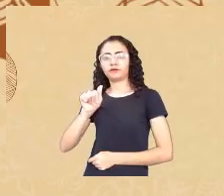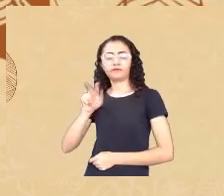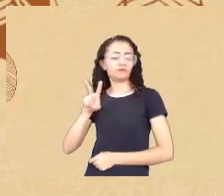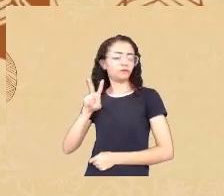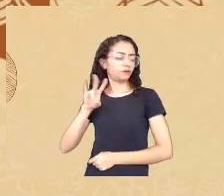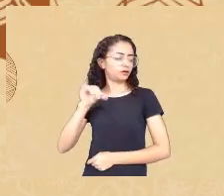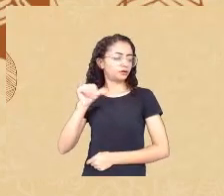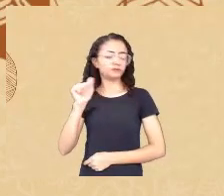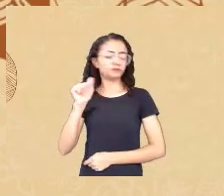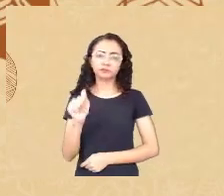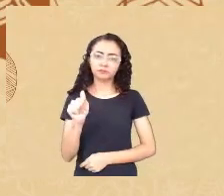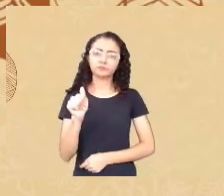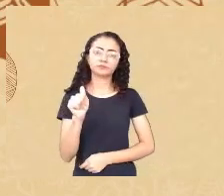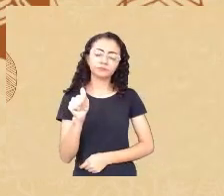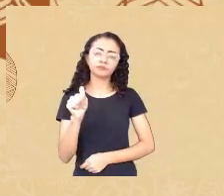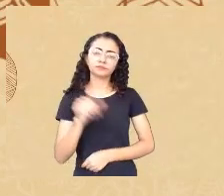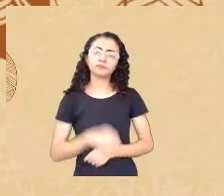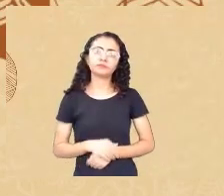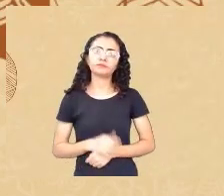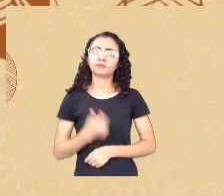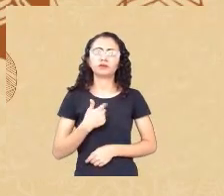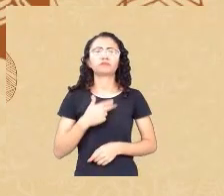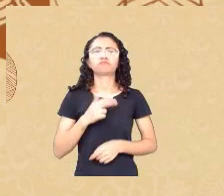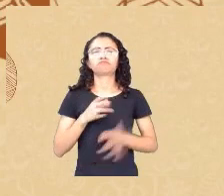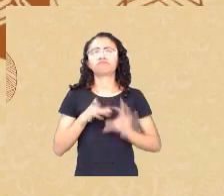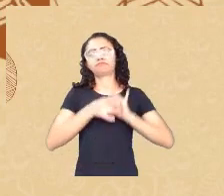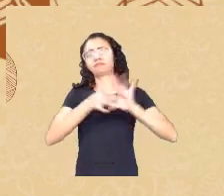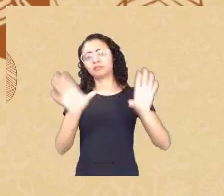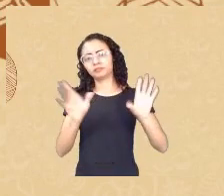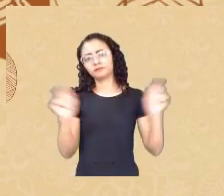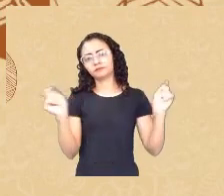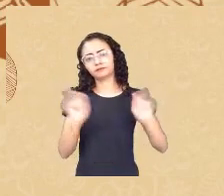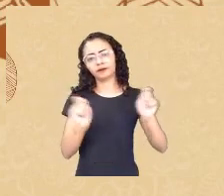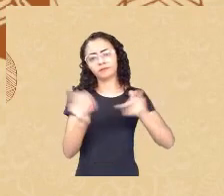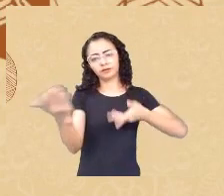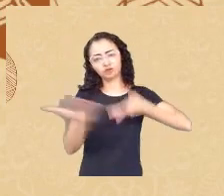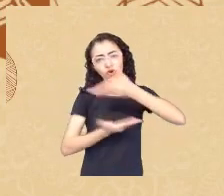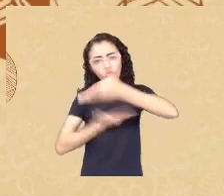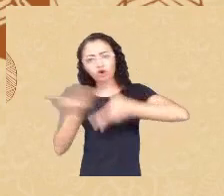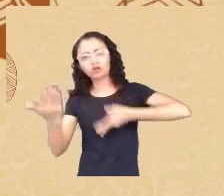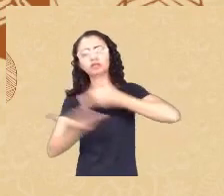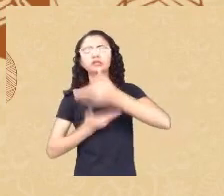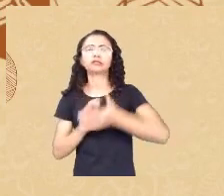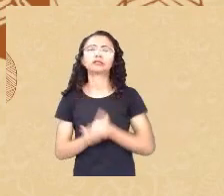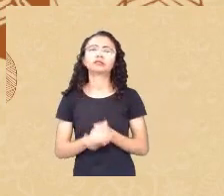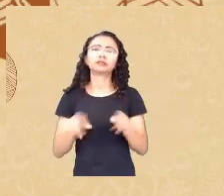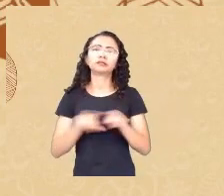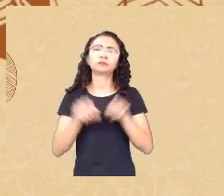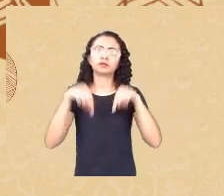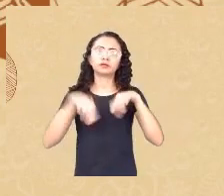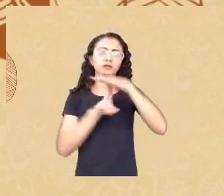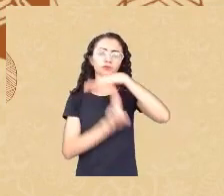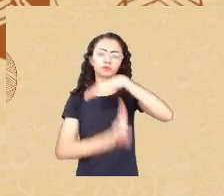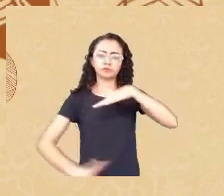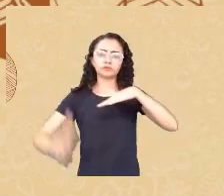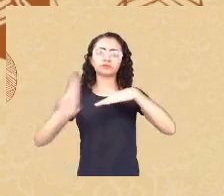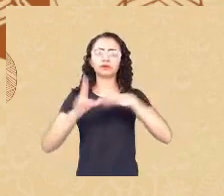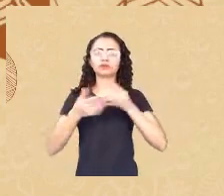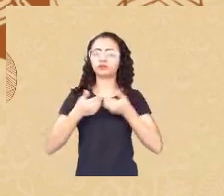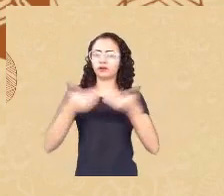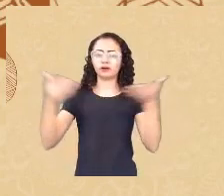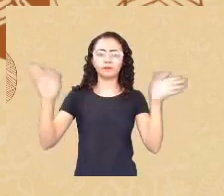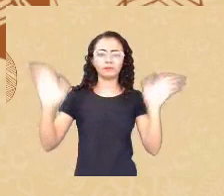para que a gente possa estar estabelecendo parcerias a Universidade Federal de Alagoas também está aberta o Instituto de Psicologia é local que tem